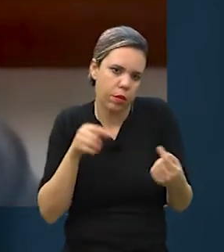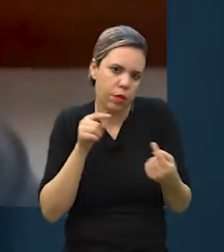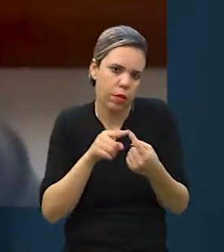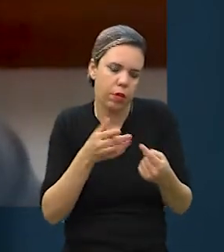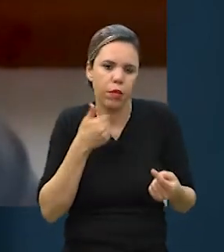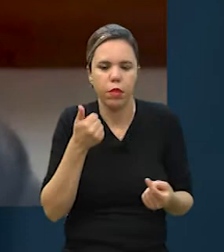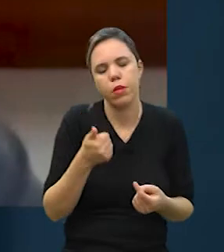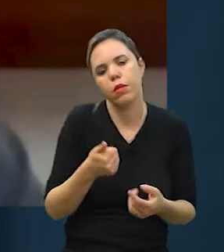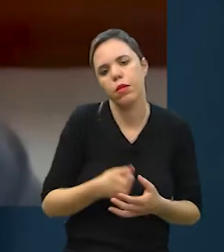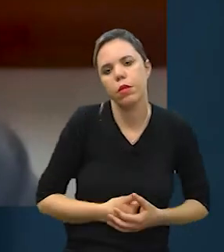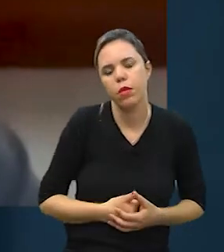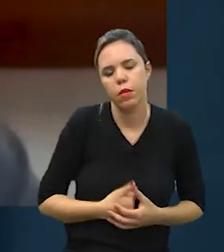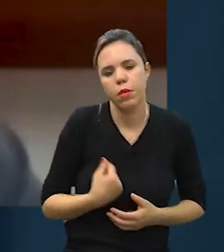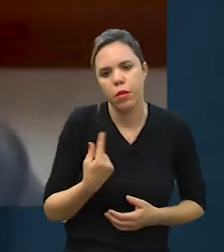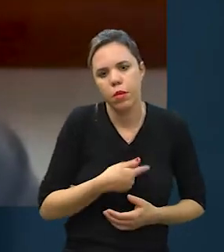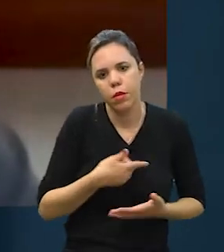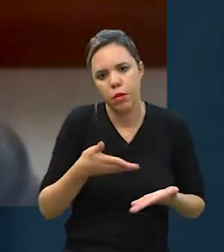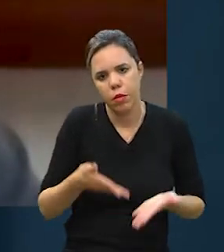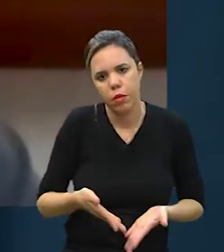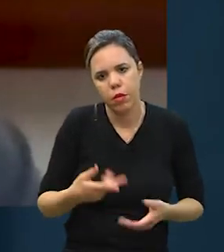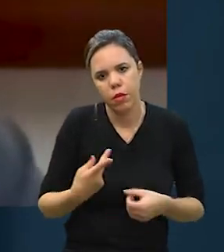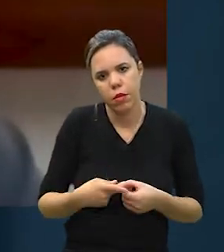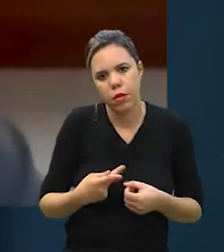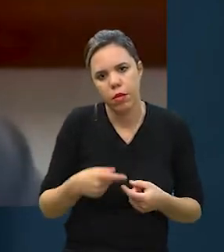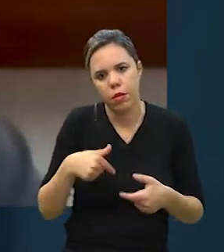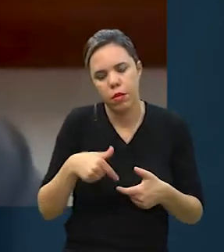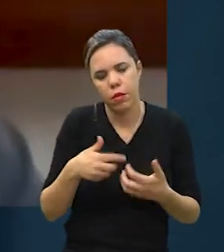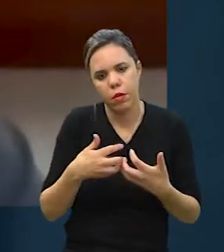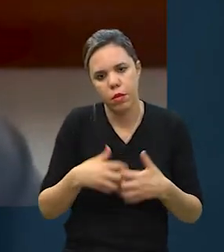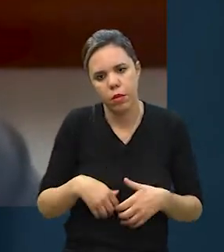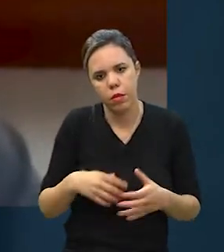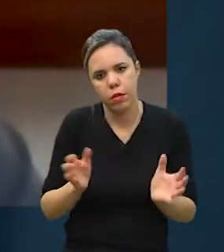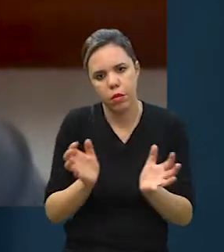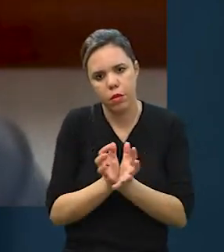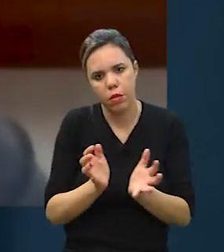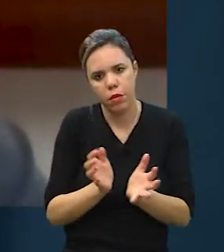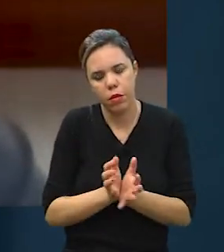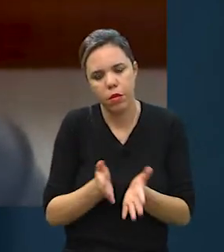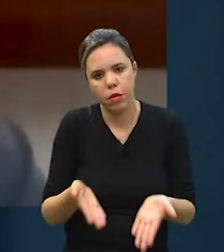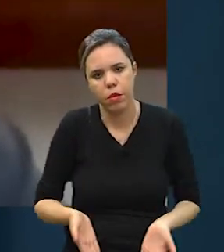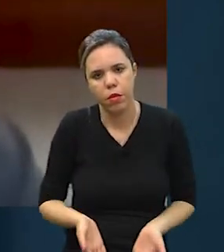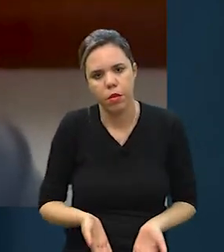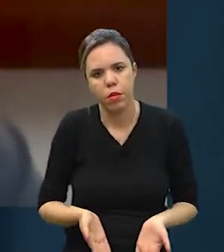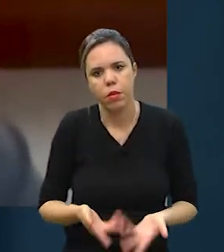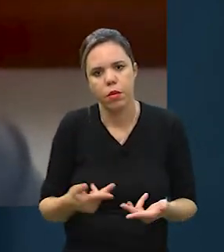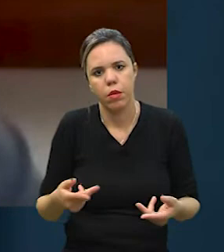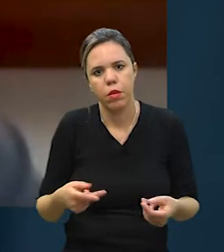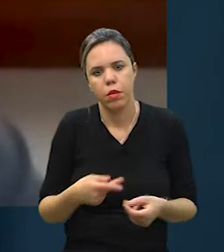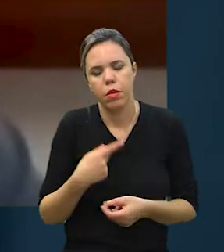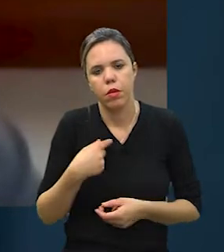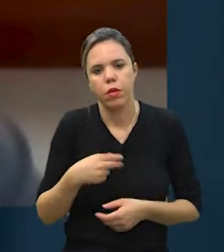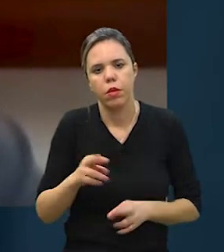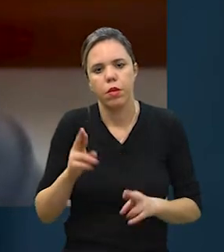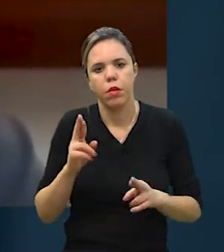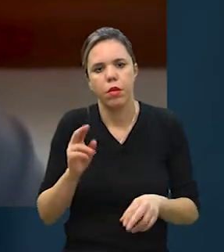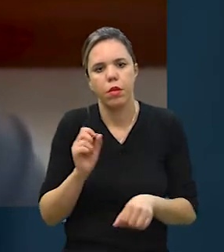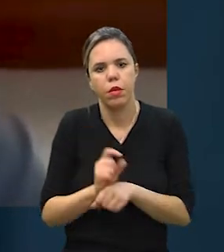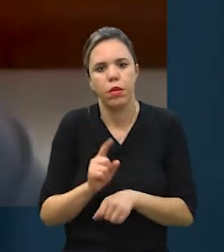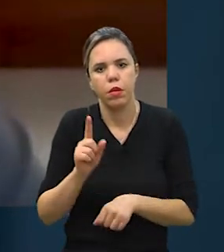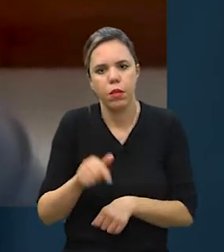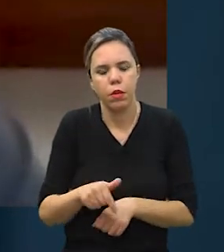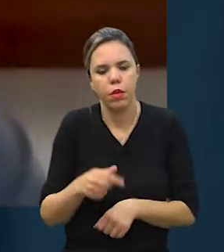encaixa melhor no nosso time. Agora, uma coisa que a gente...